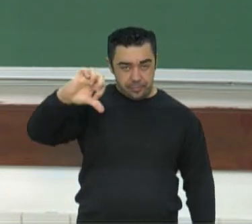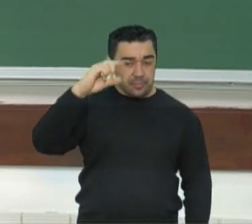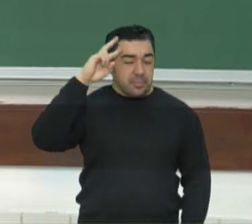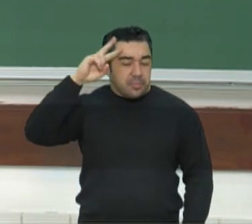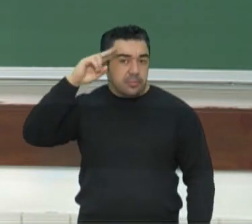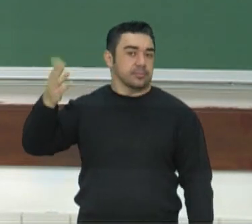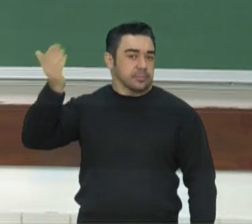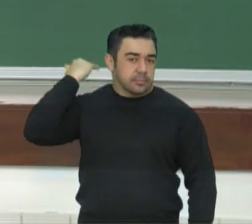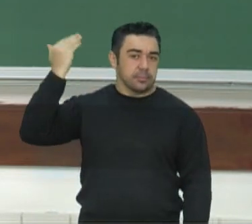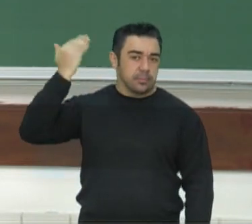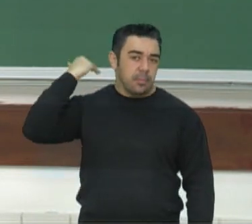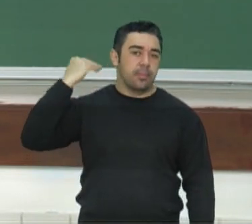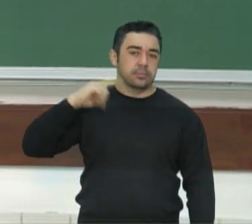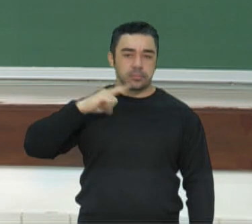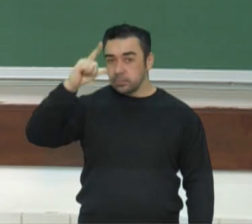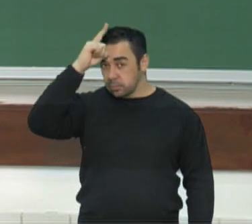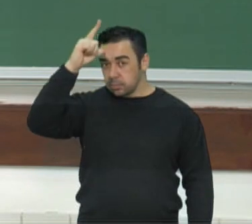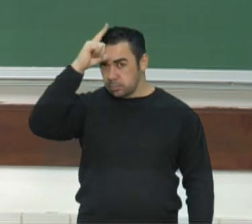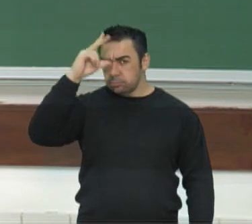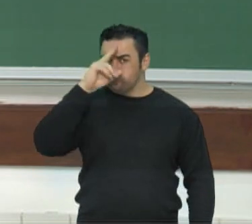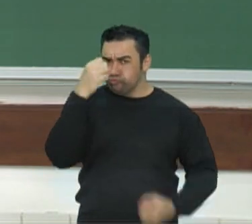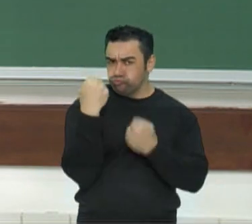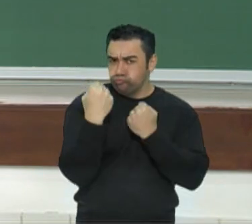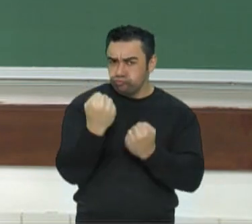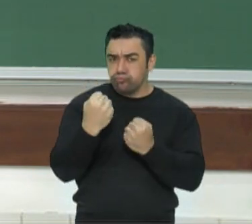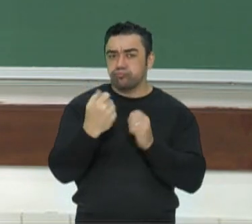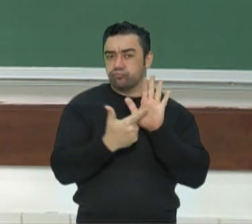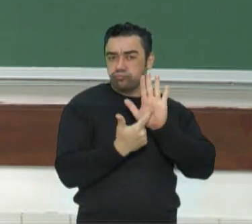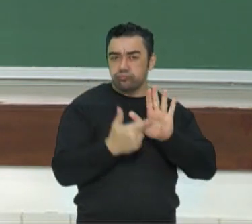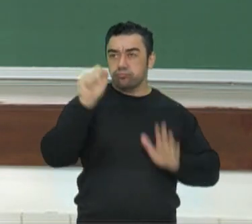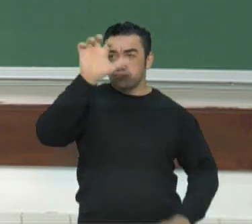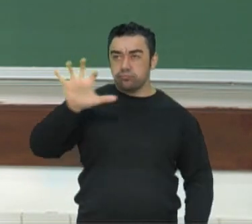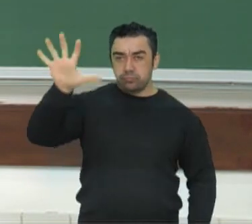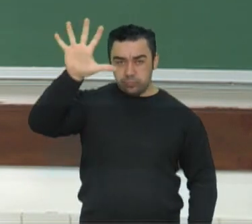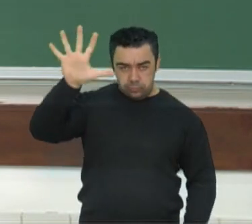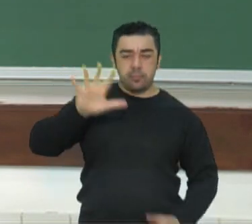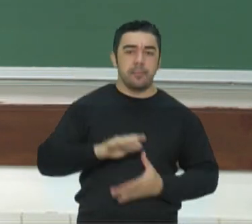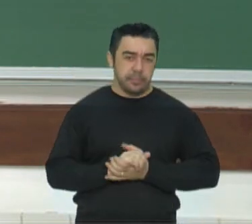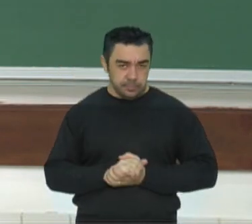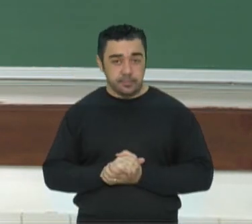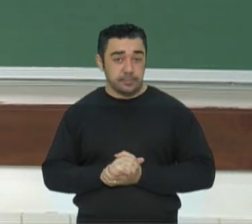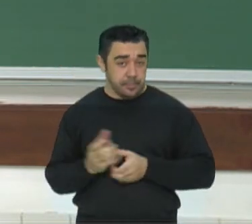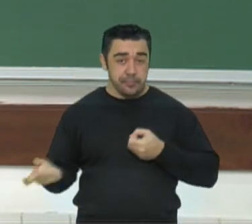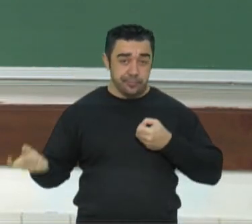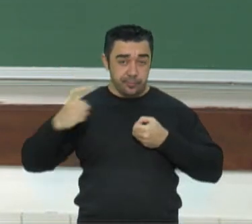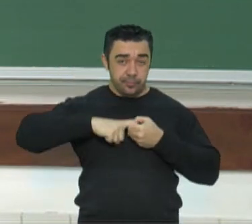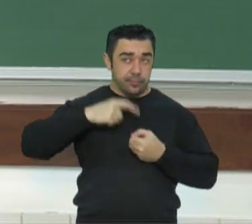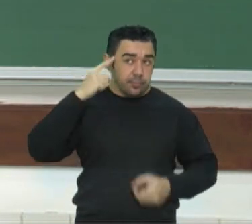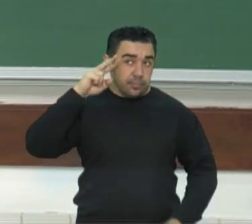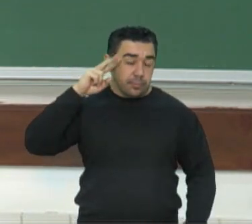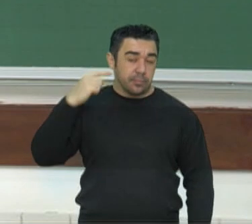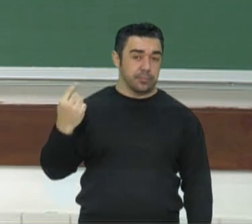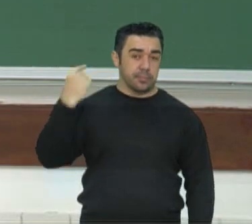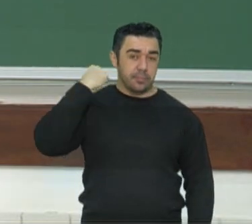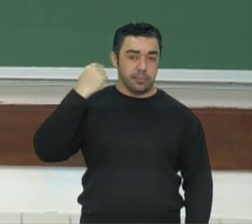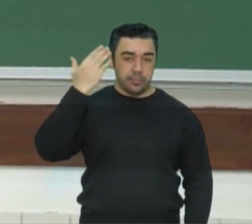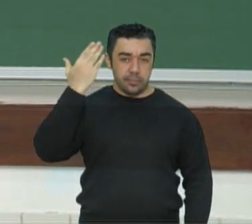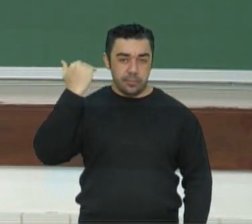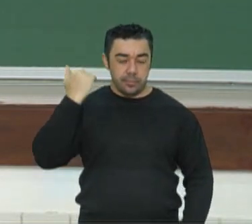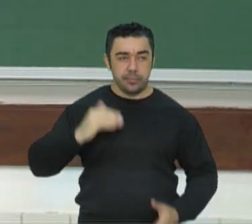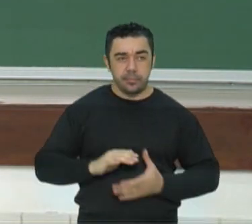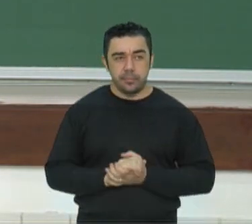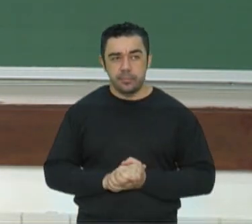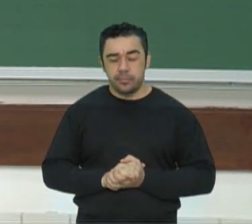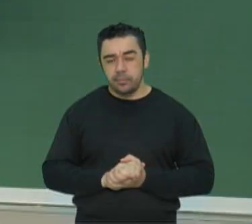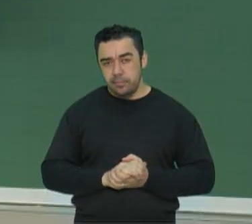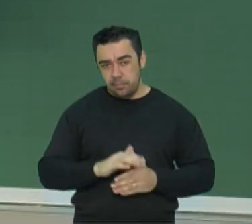Alemanha, então, foi um país de destaque no cenário europeu. Então, voltar a esse passado era a ideia. Mais